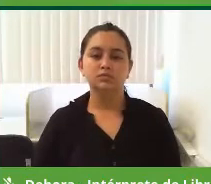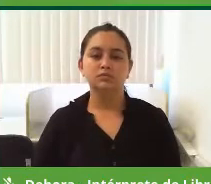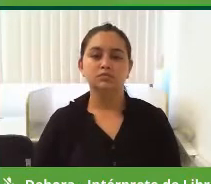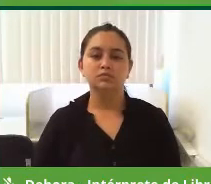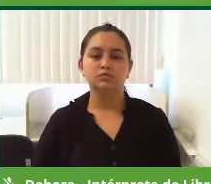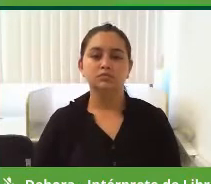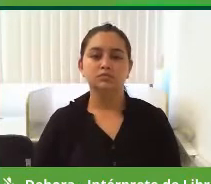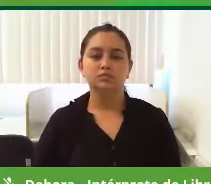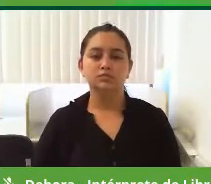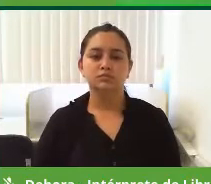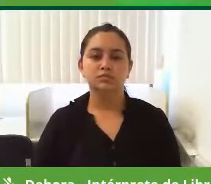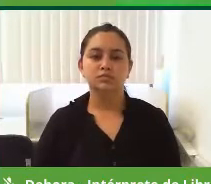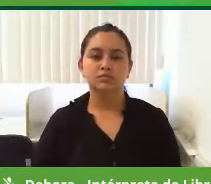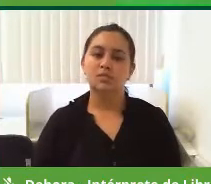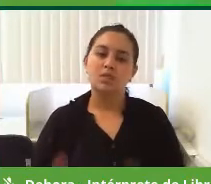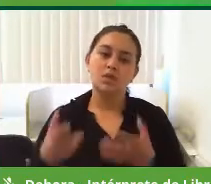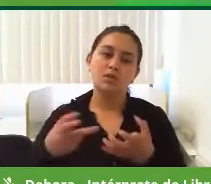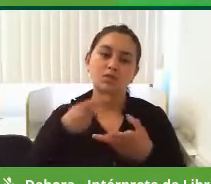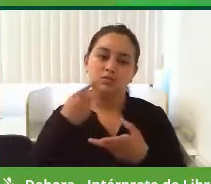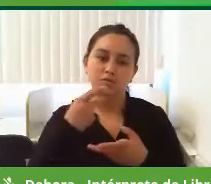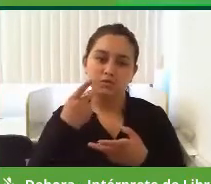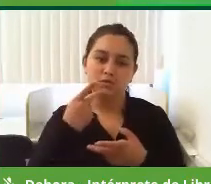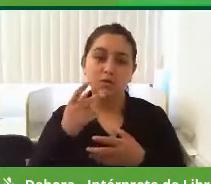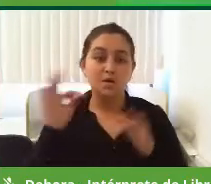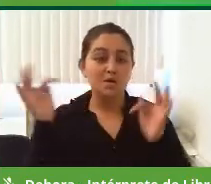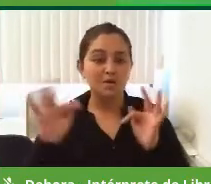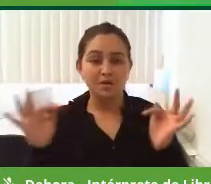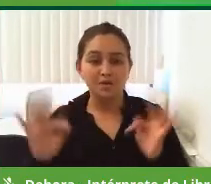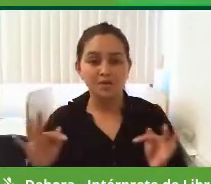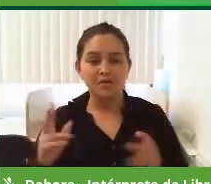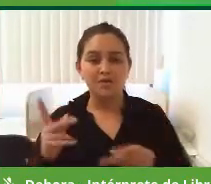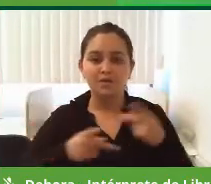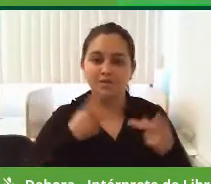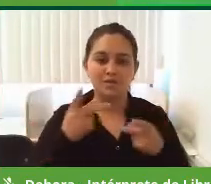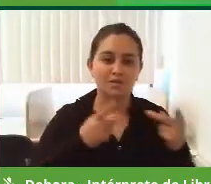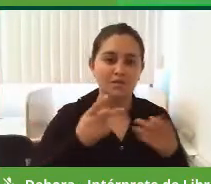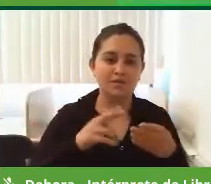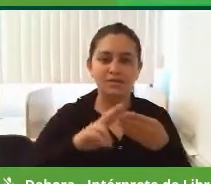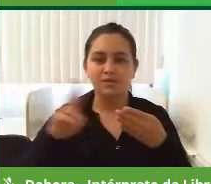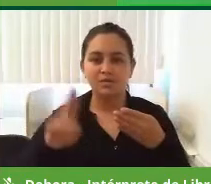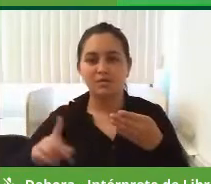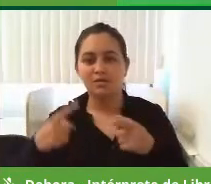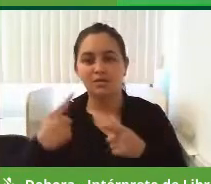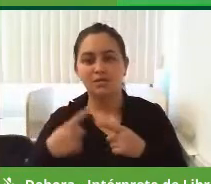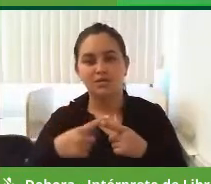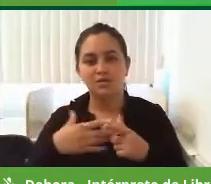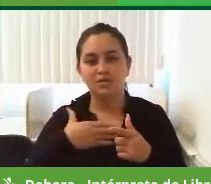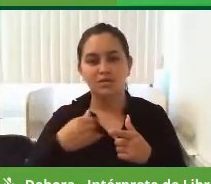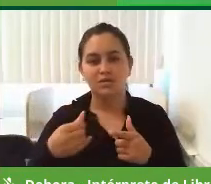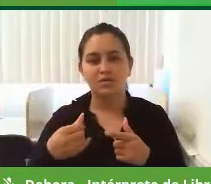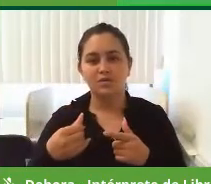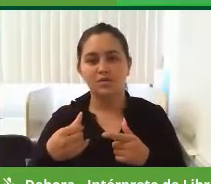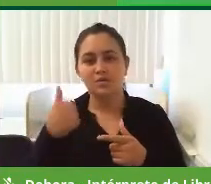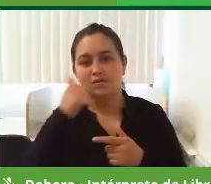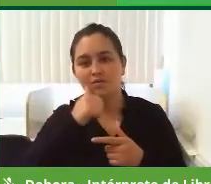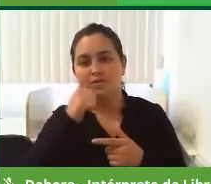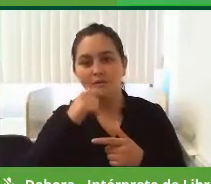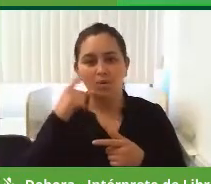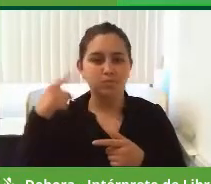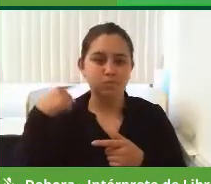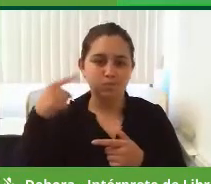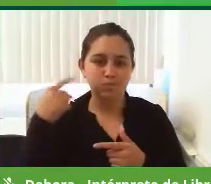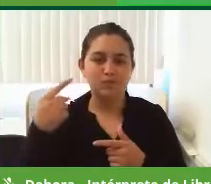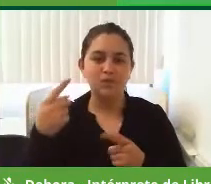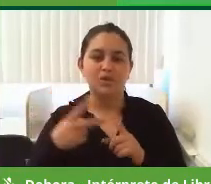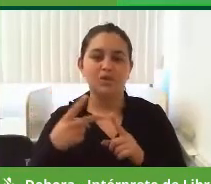Professor Eduardo, quero dizer que, para mim, é um orgulho de estar falando sobre a Univílio, porque tem uma filha que está se formando, ela é advogada, é o